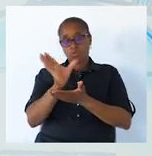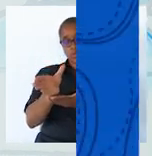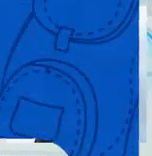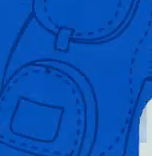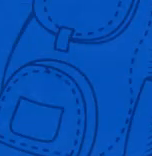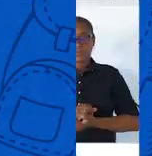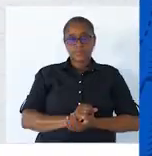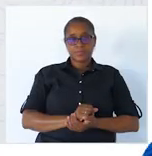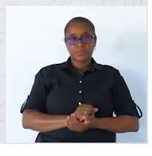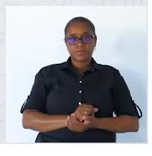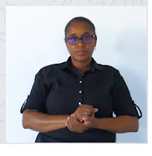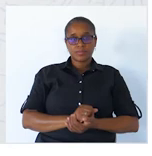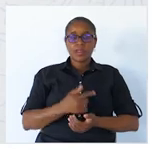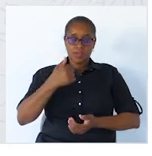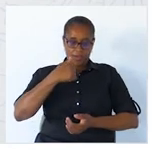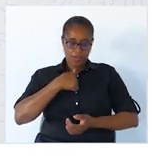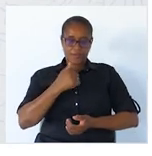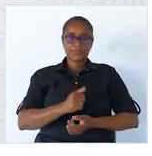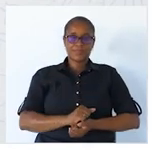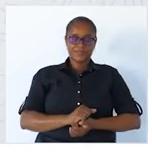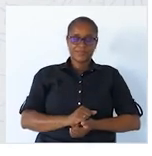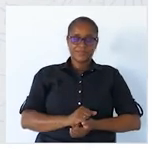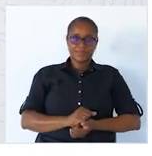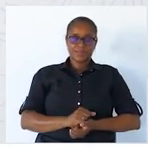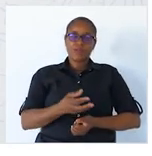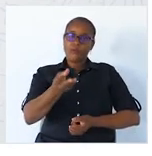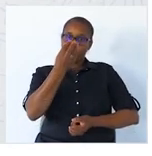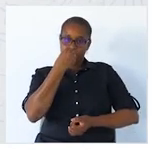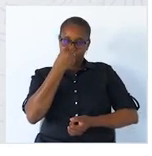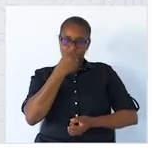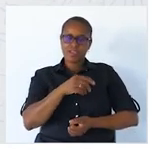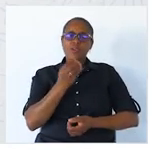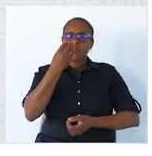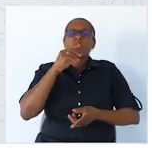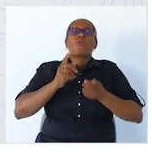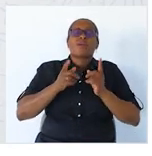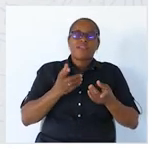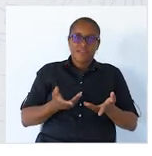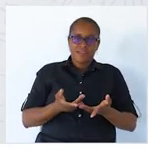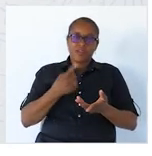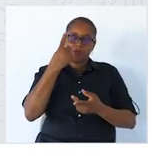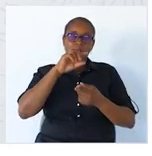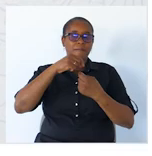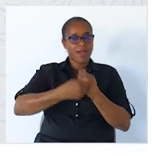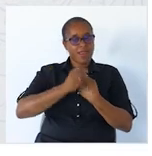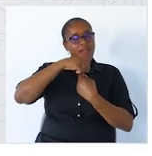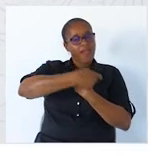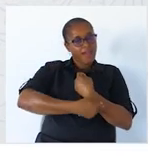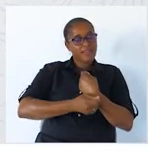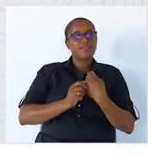Eu comi. Comi o quê? Uma banana.